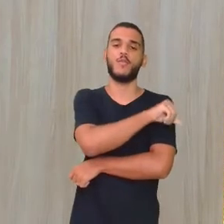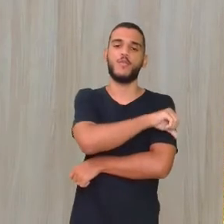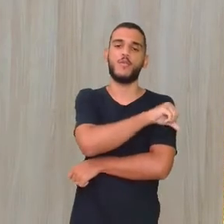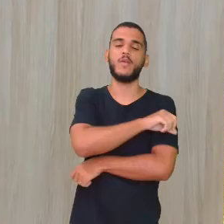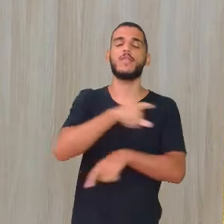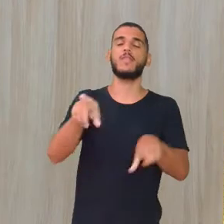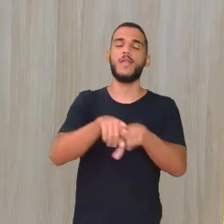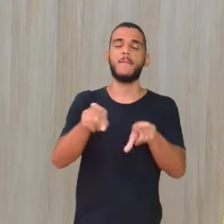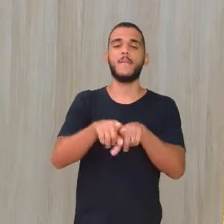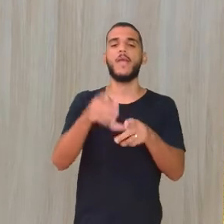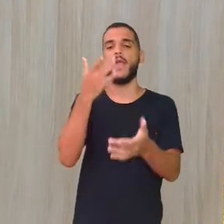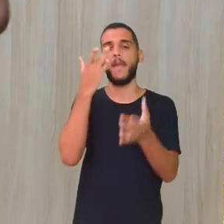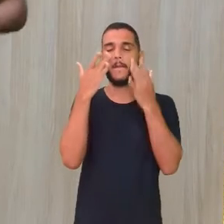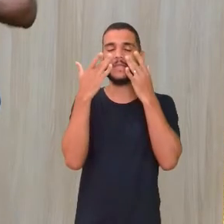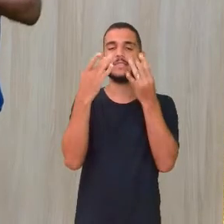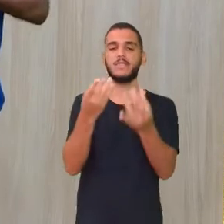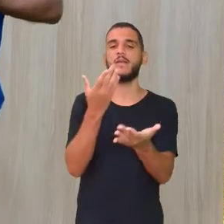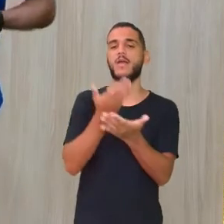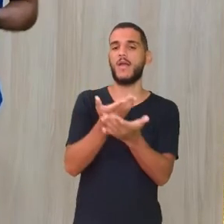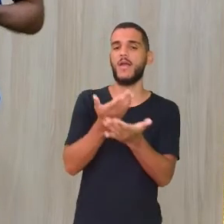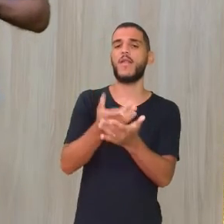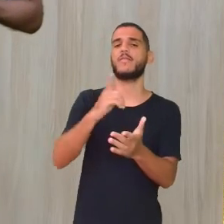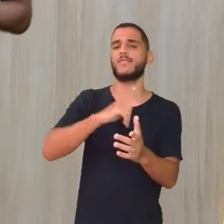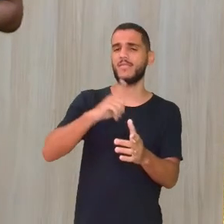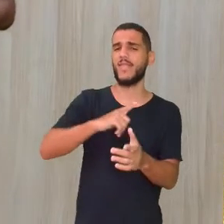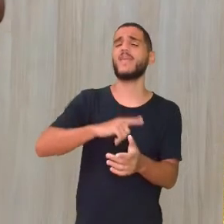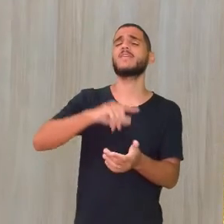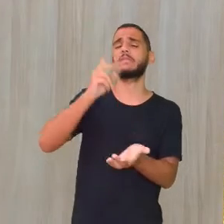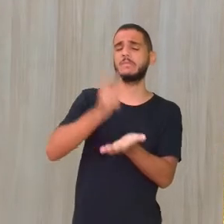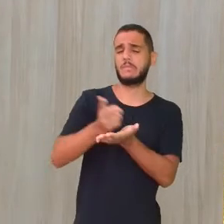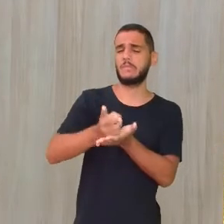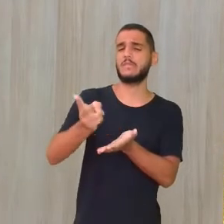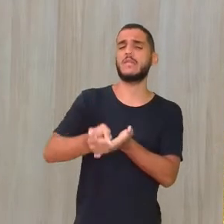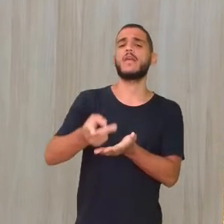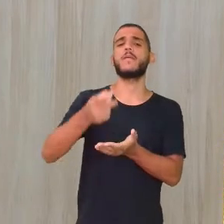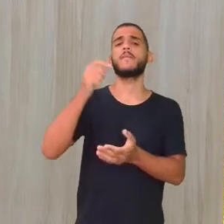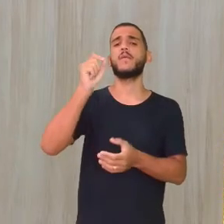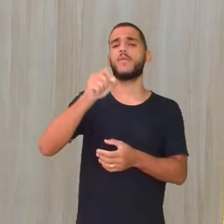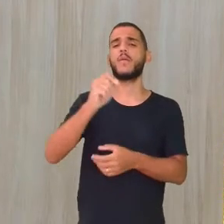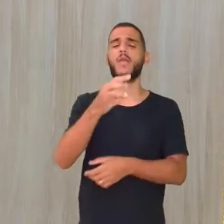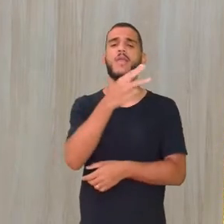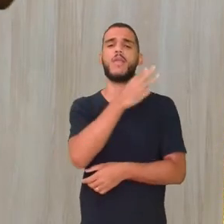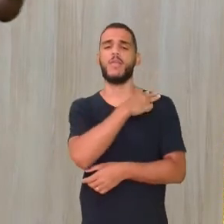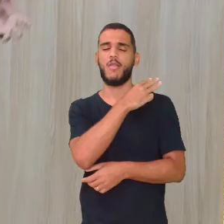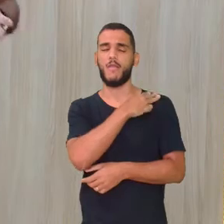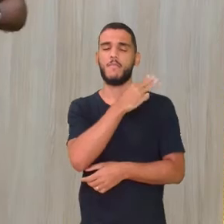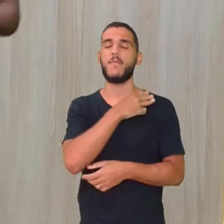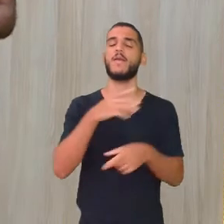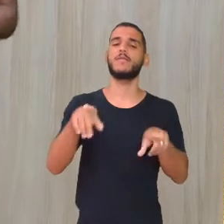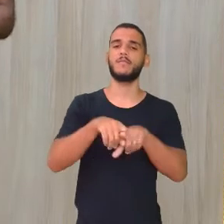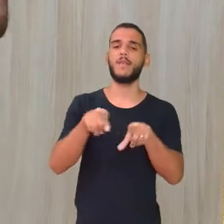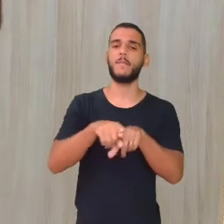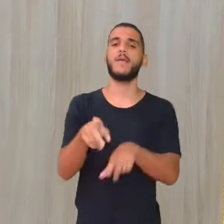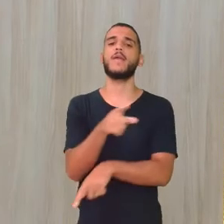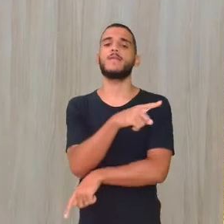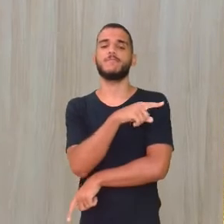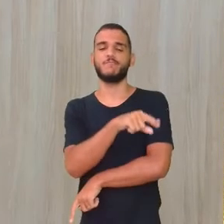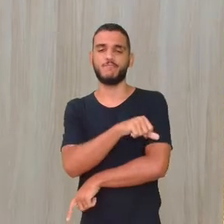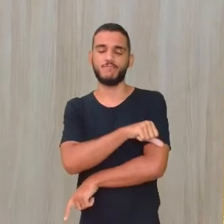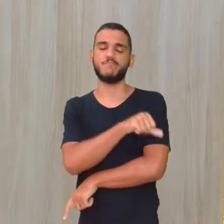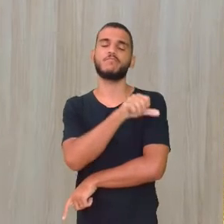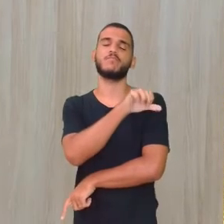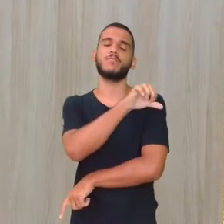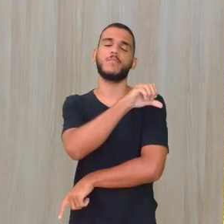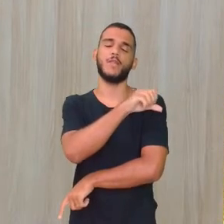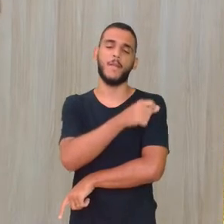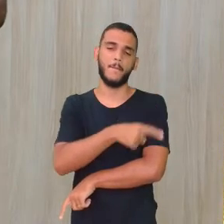do nono ano, preste atenção nessa aula Porque cai muito no ensino médio, cai no fundamental 2 Esse tema dessa aula, estatística é